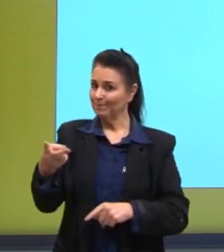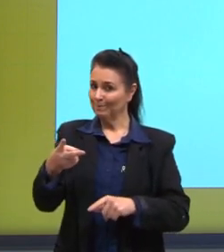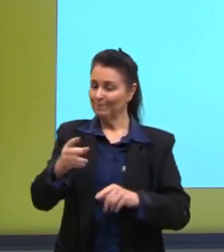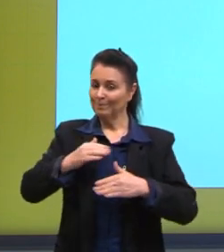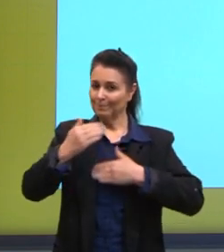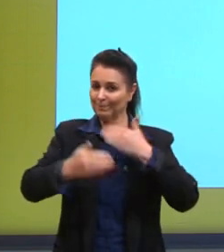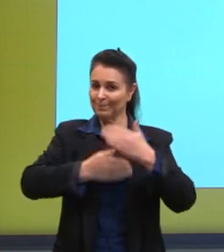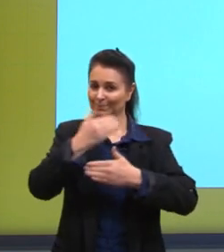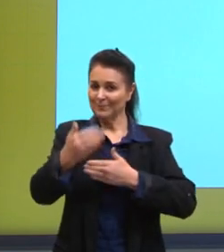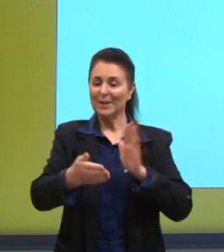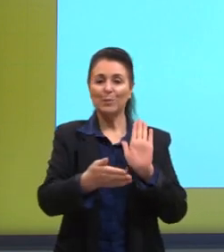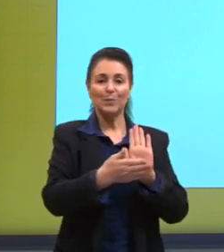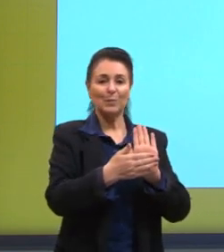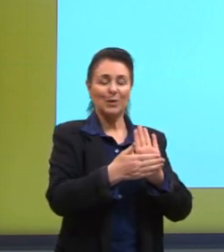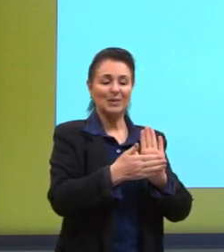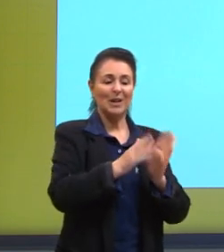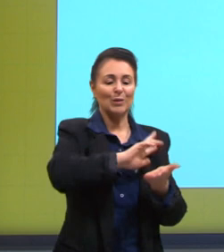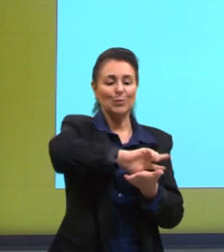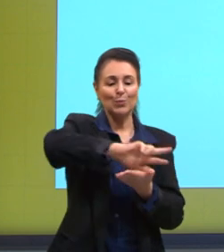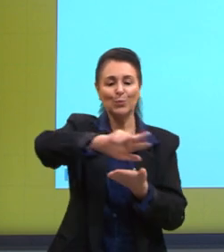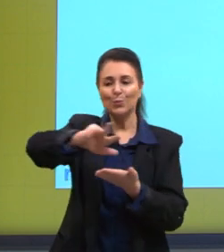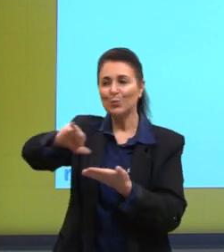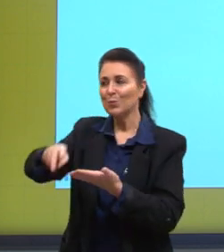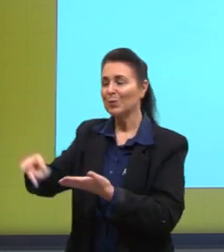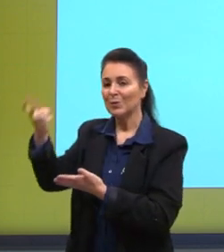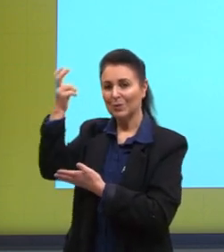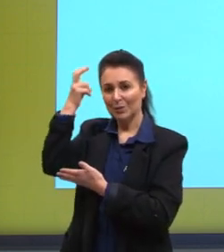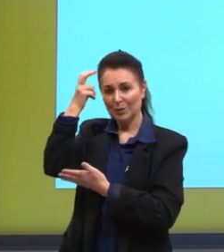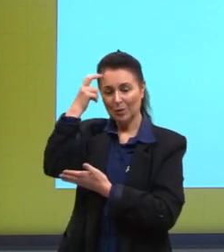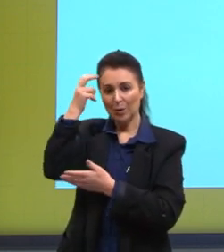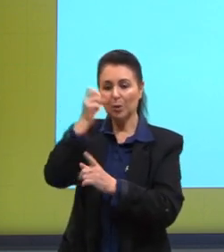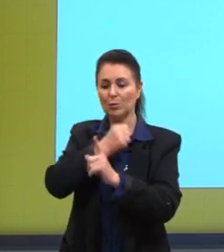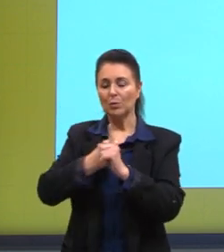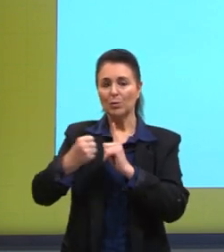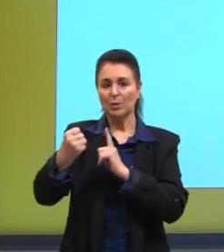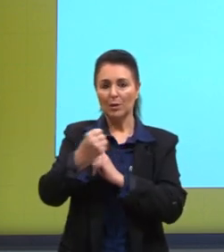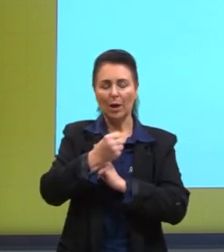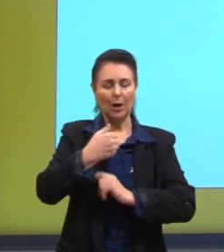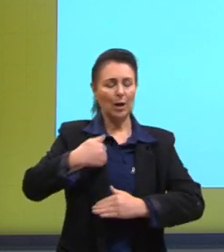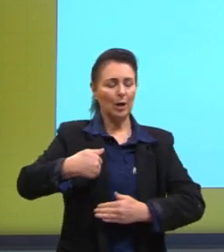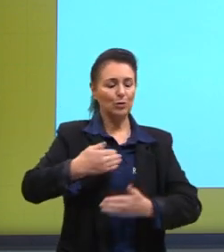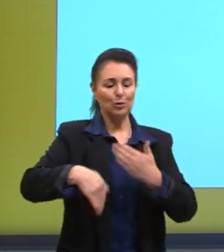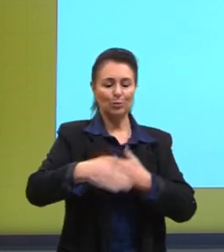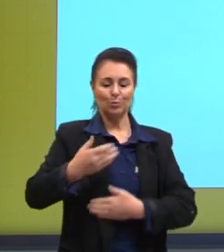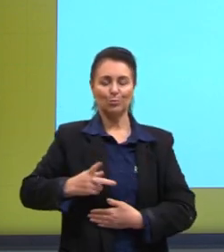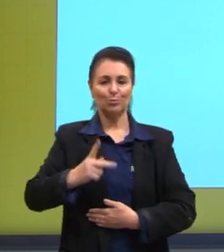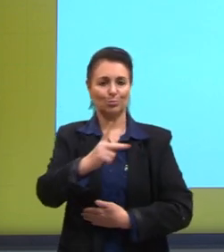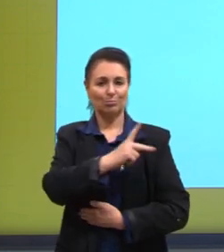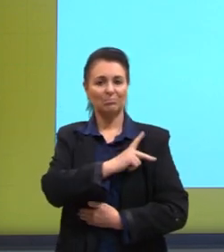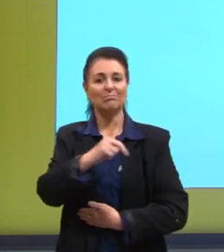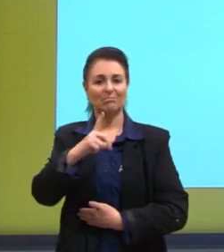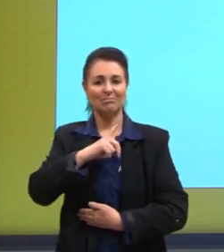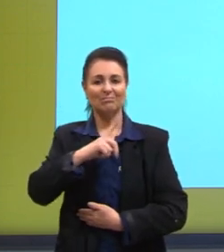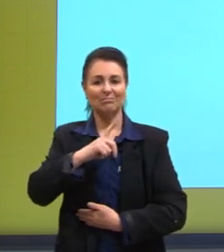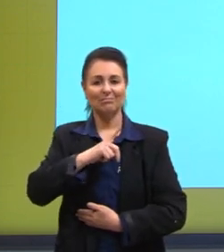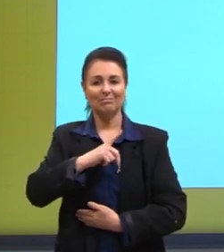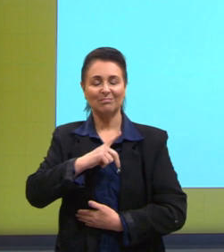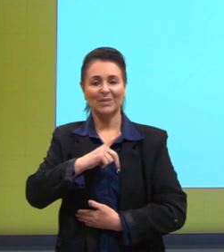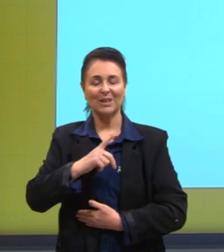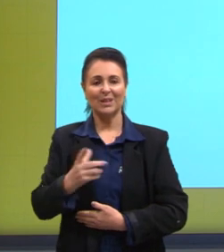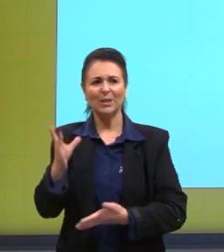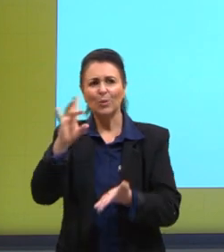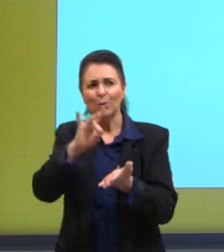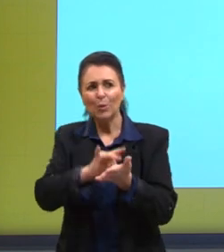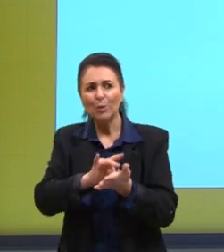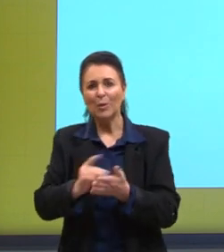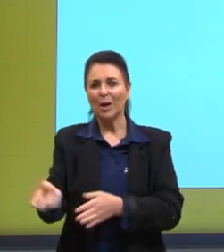esse multiculturalismo, e que a sociedade, então, todos os povos existem e compõem as suas culturas,